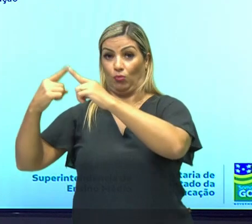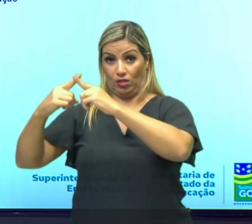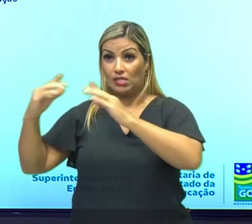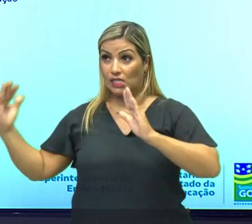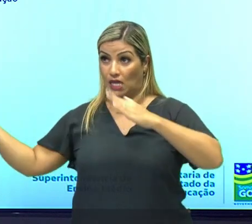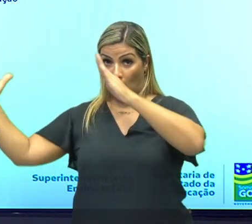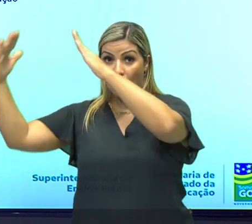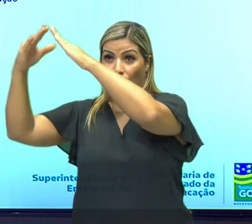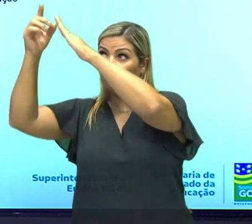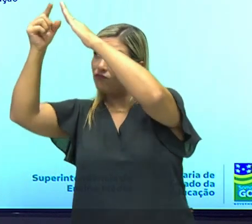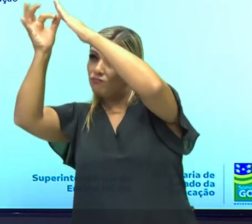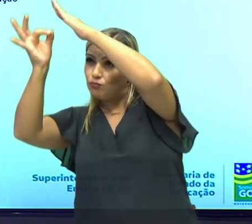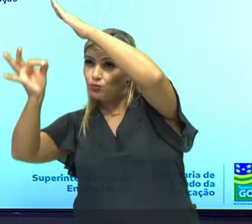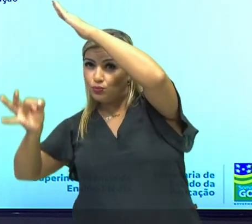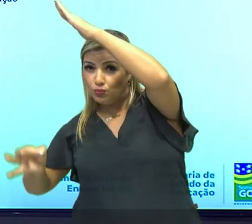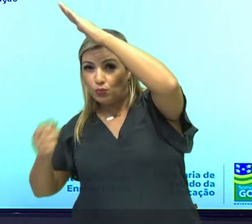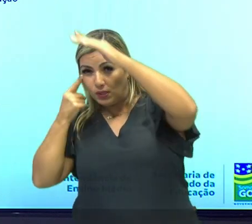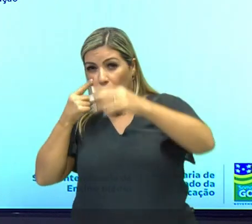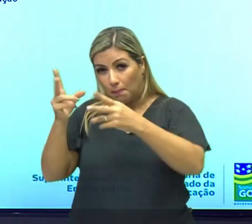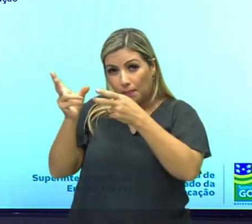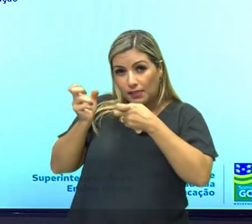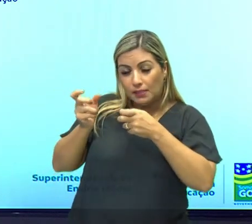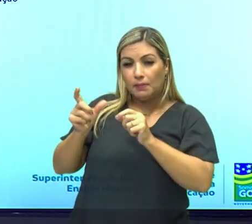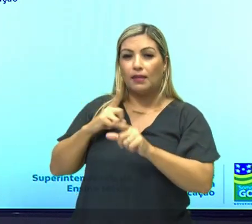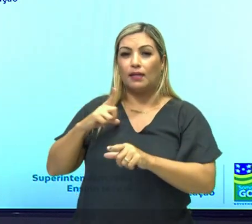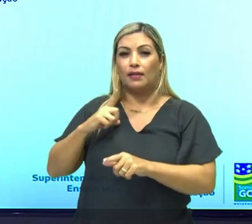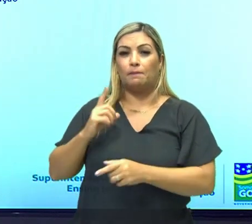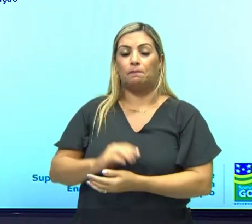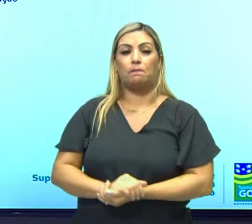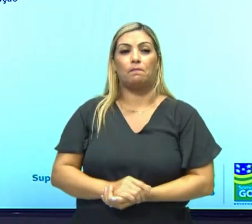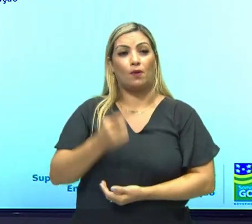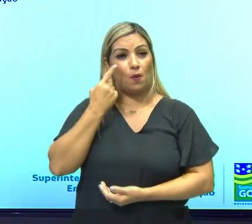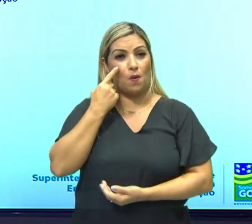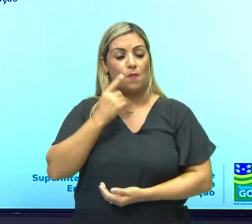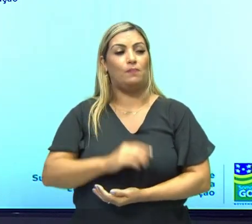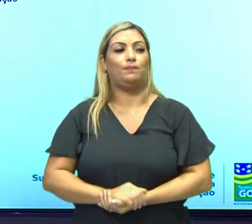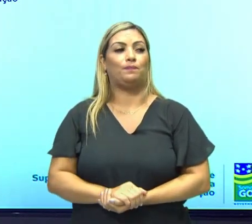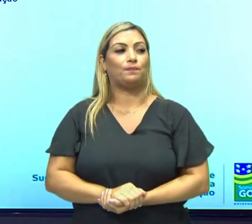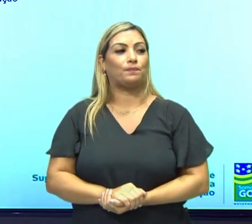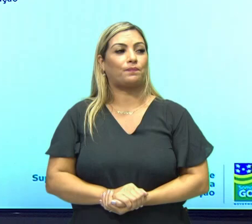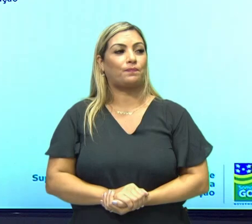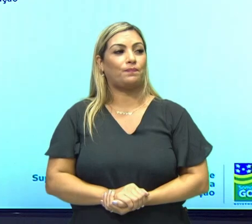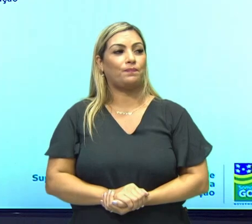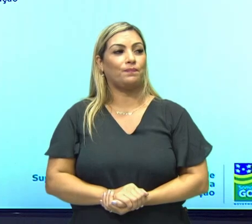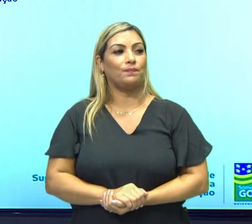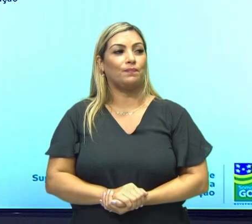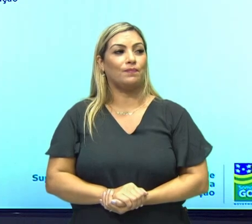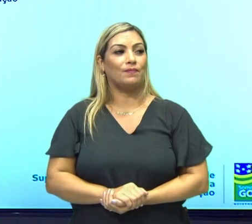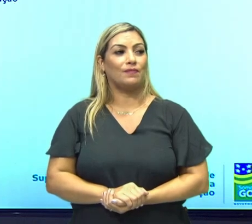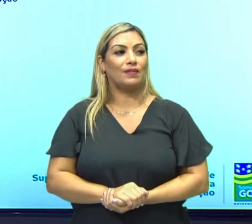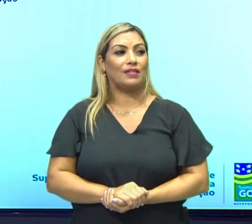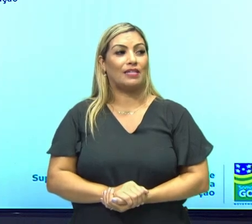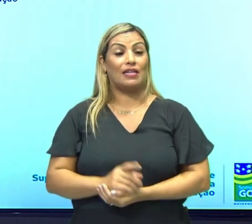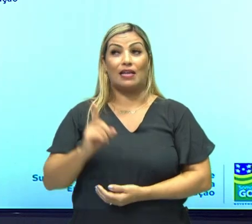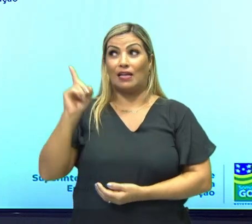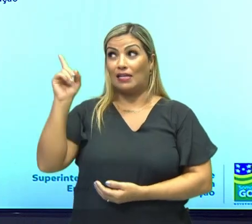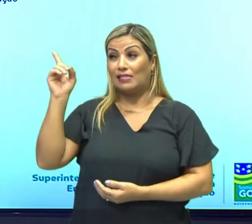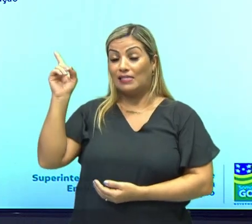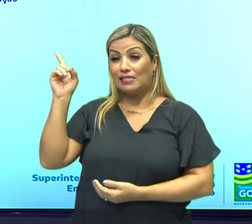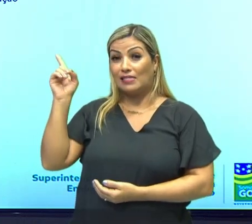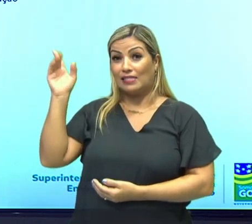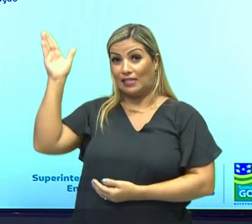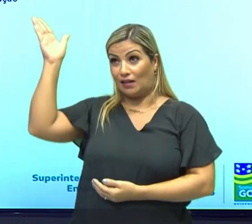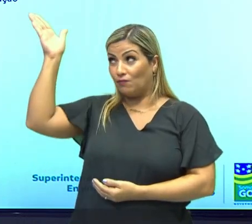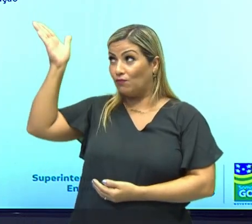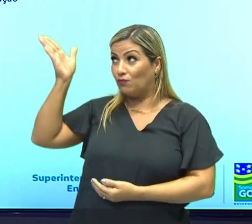gráfico aqui, se você pegar esse gráfico, olha aqui, se você pegar esse gráfico, ele tem a aparência